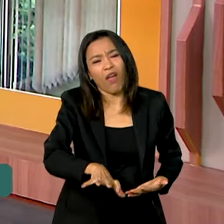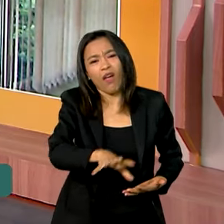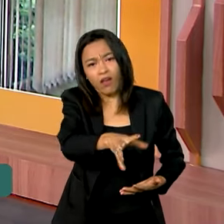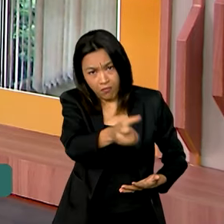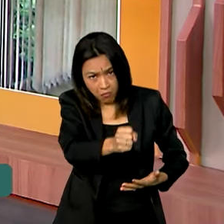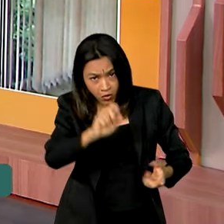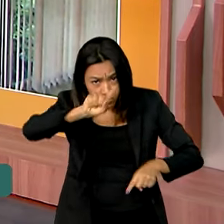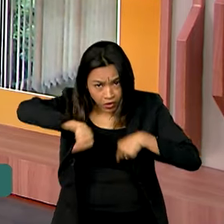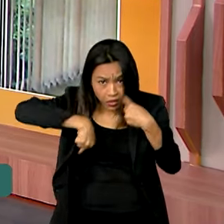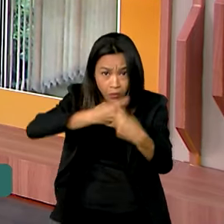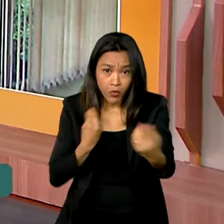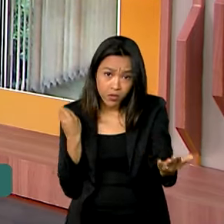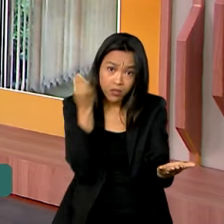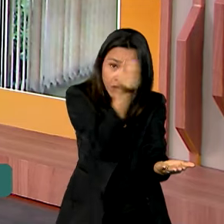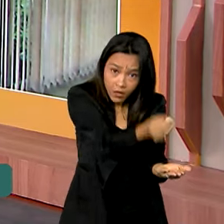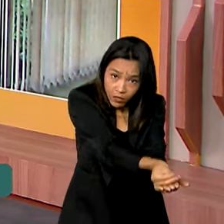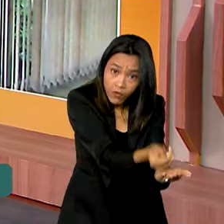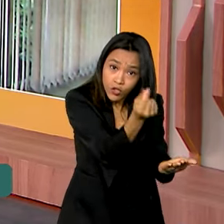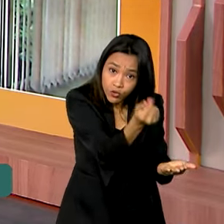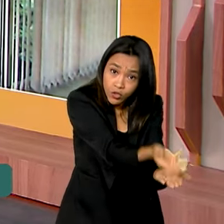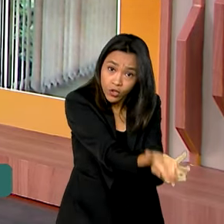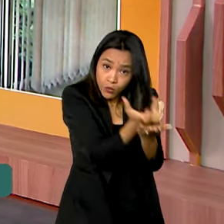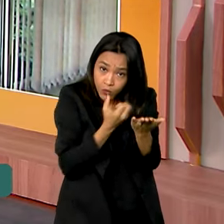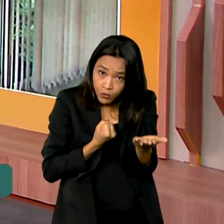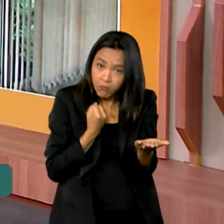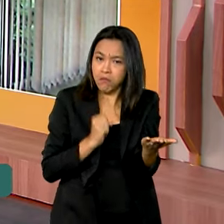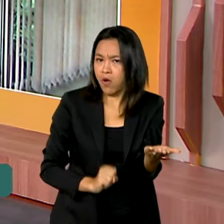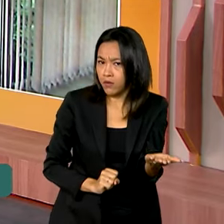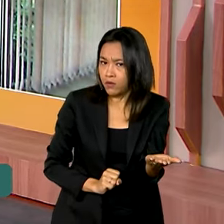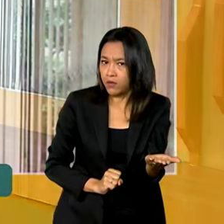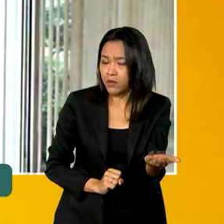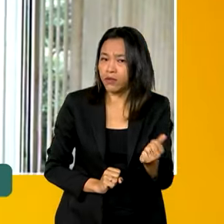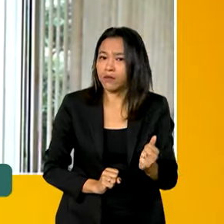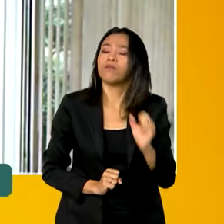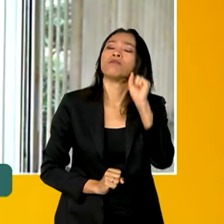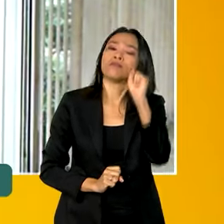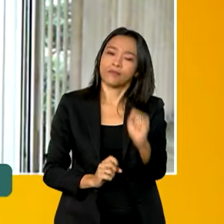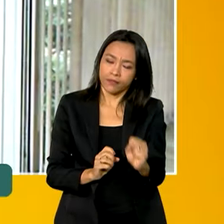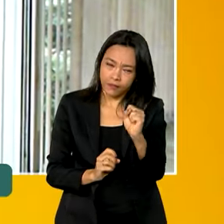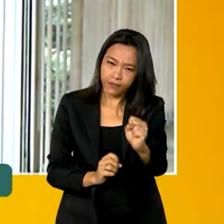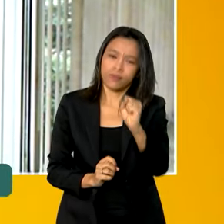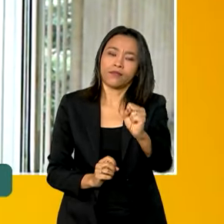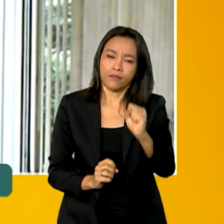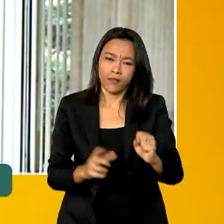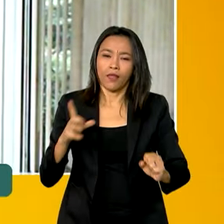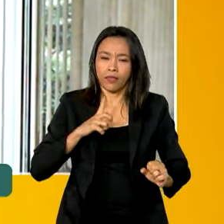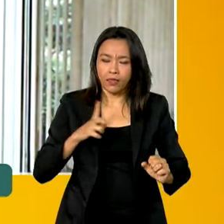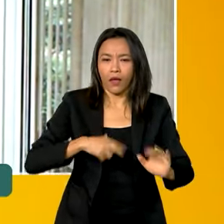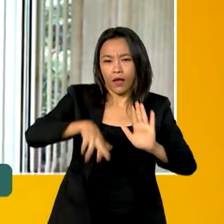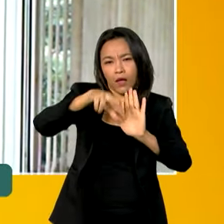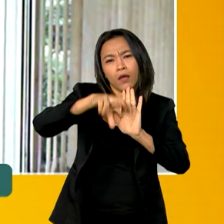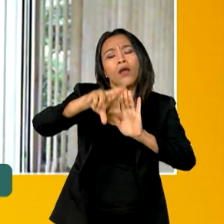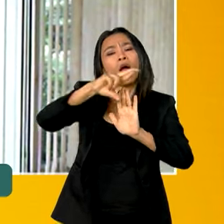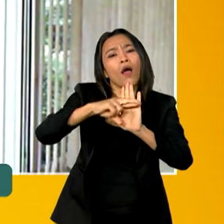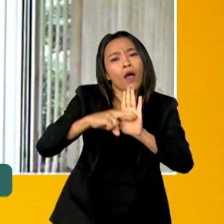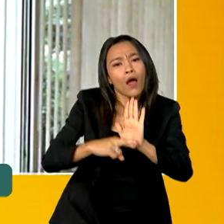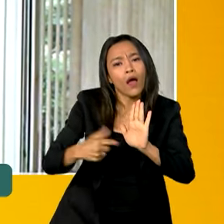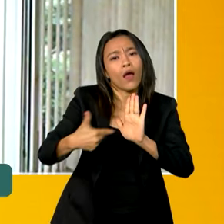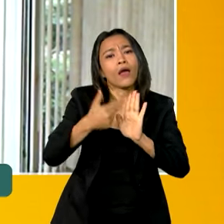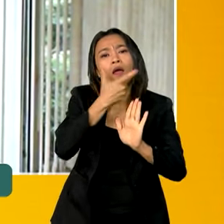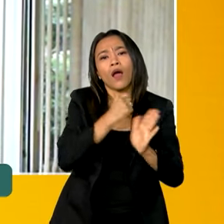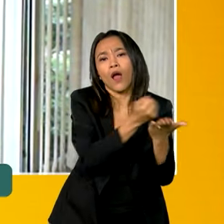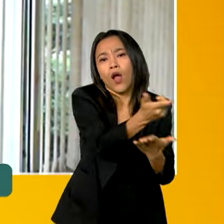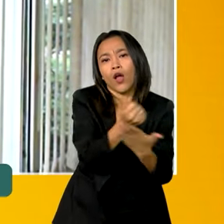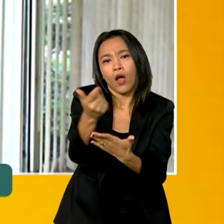ela pode devolver e pode ser reembolsado, não mesmo? Pode sim. O Código de Defesa Consumidor, ele faz uma previsão desde